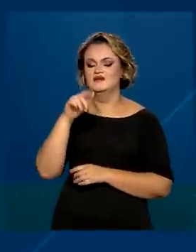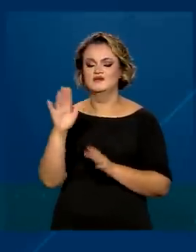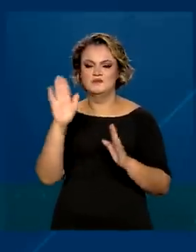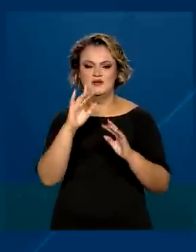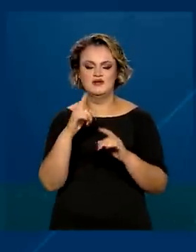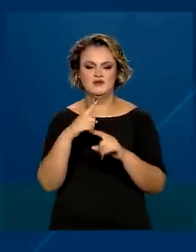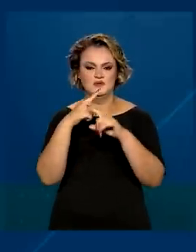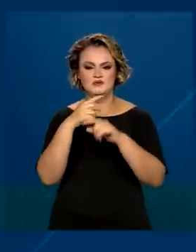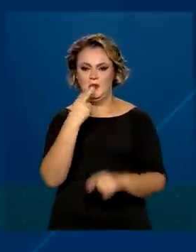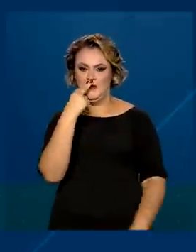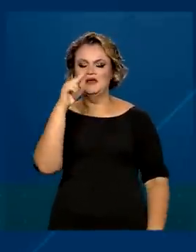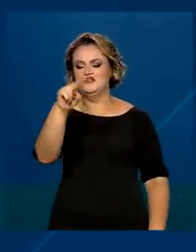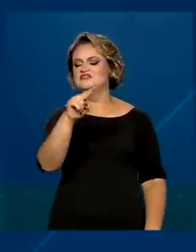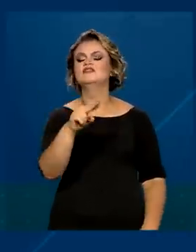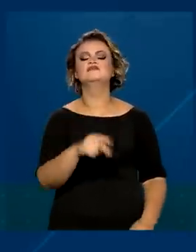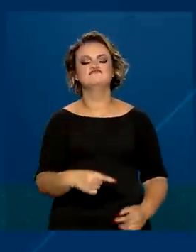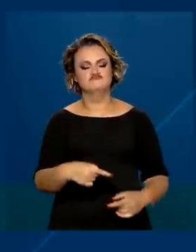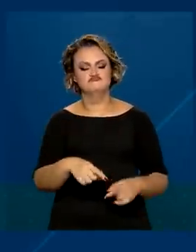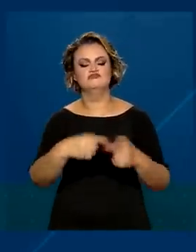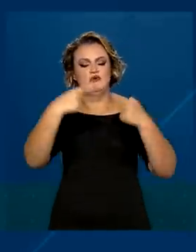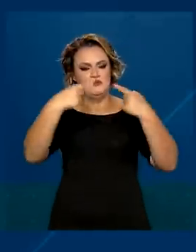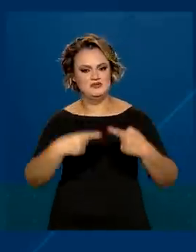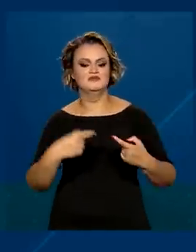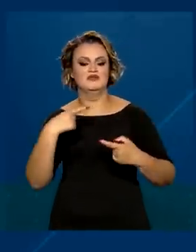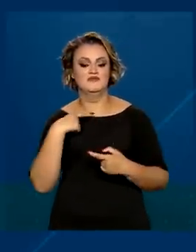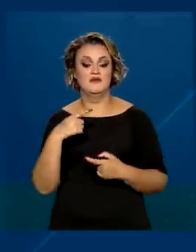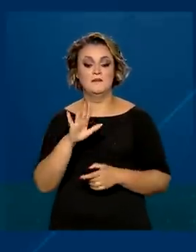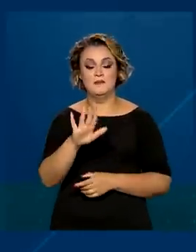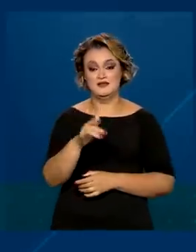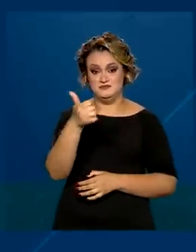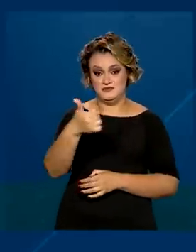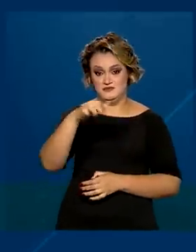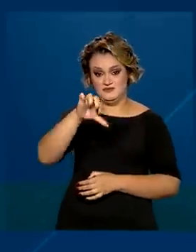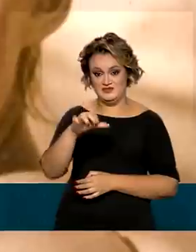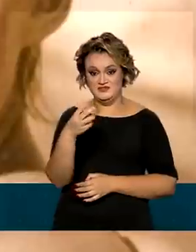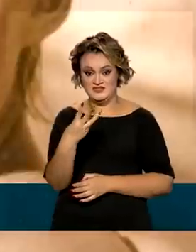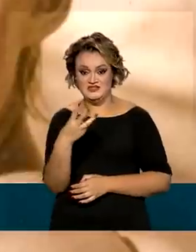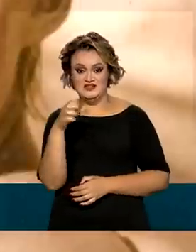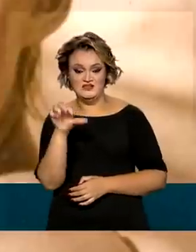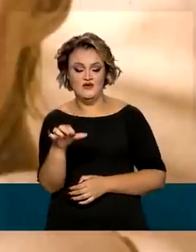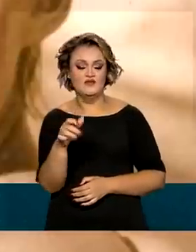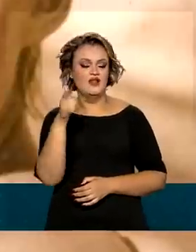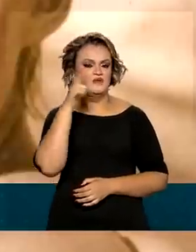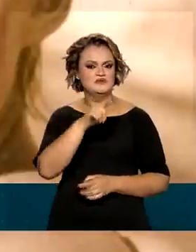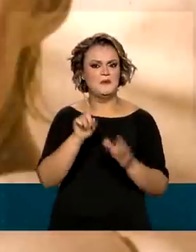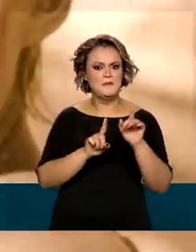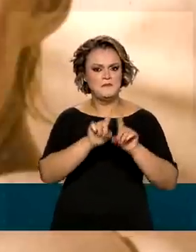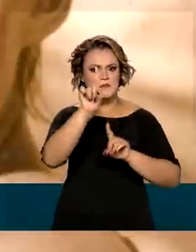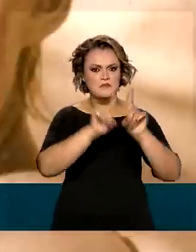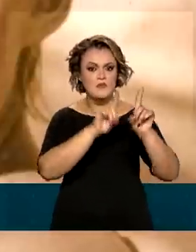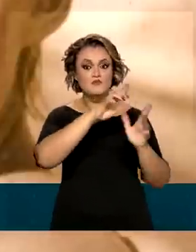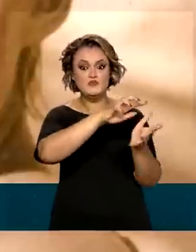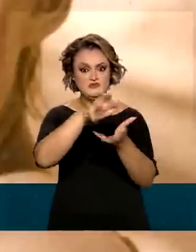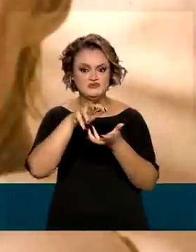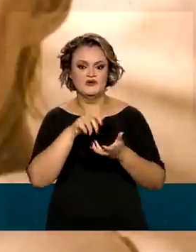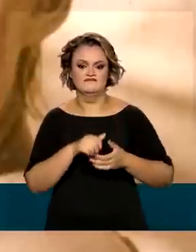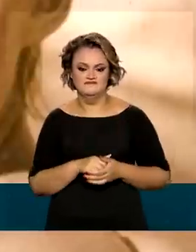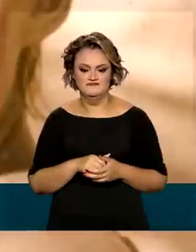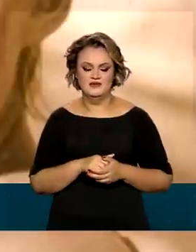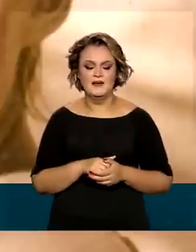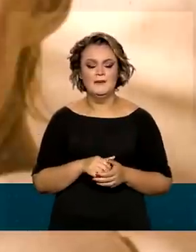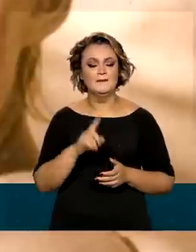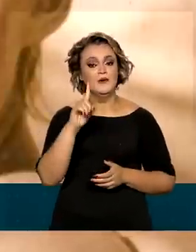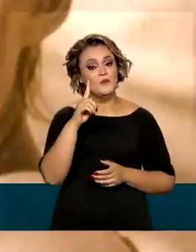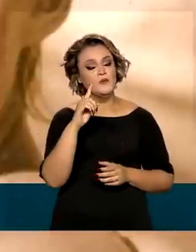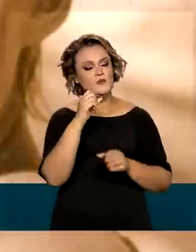Mas o sucesso veio mesmo em 1939, ao bater três recordes mundiais. Só que um